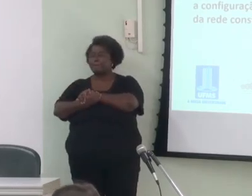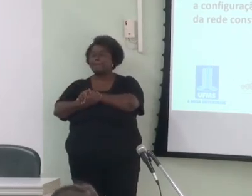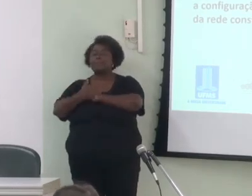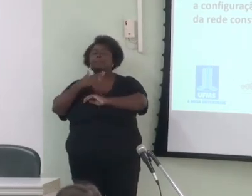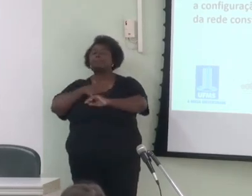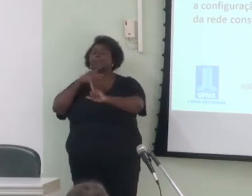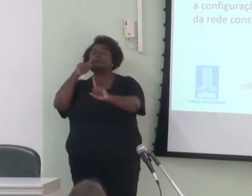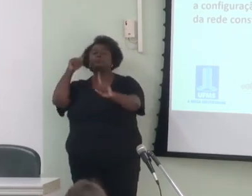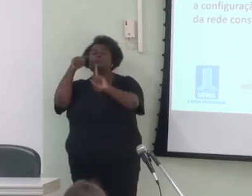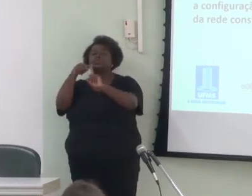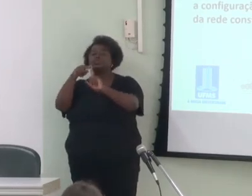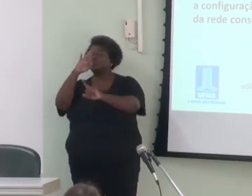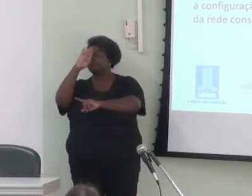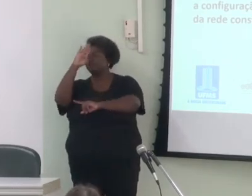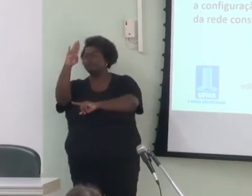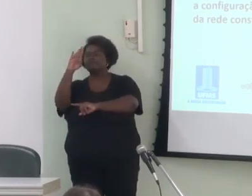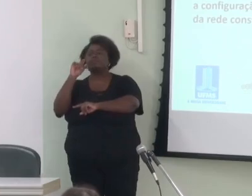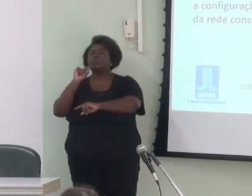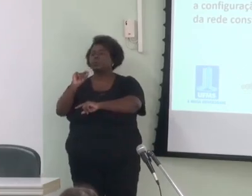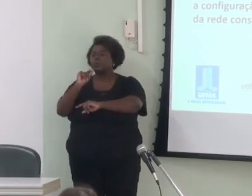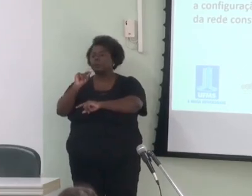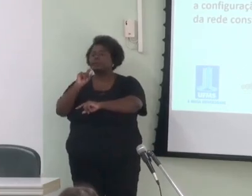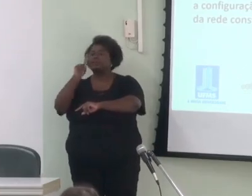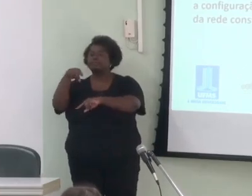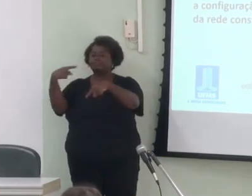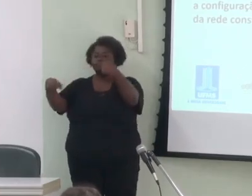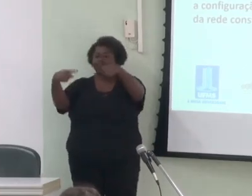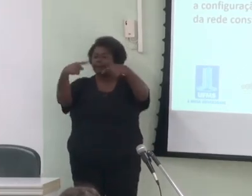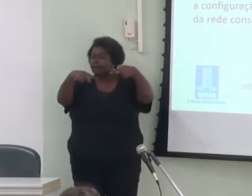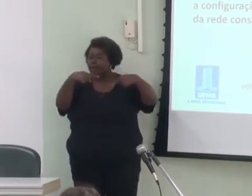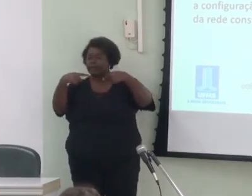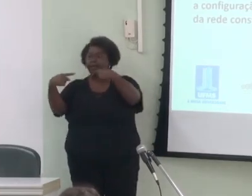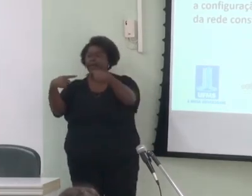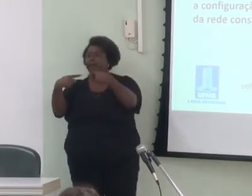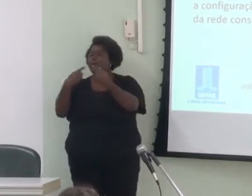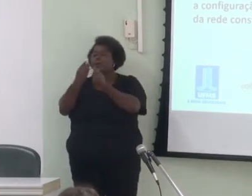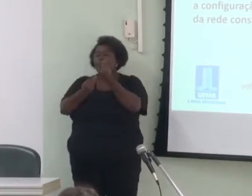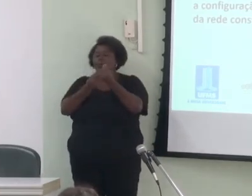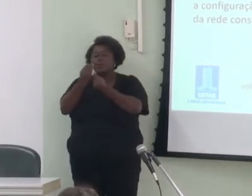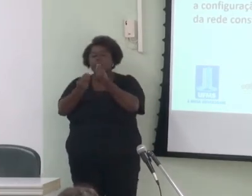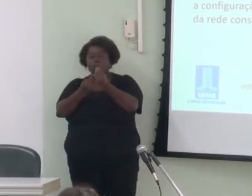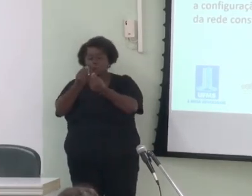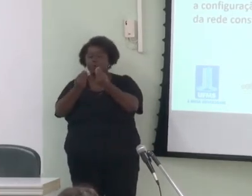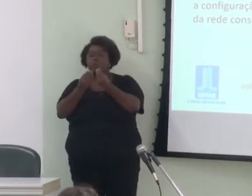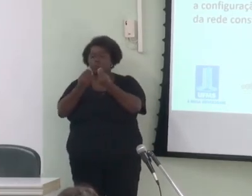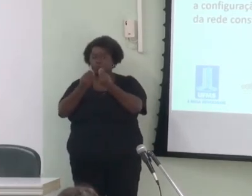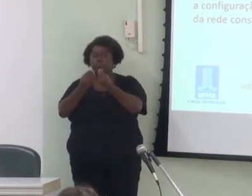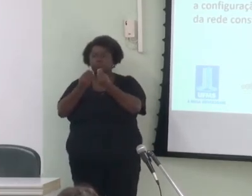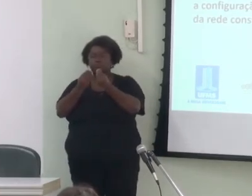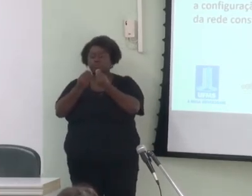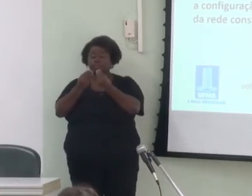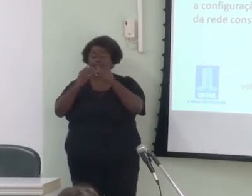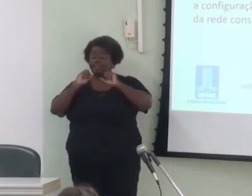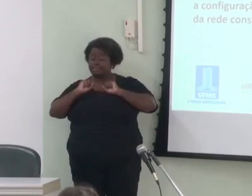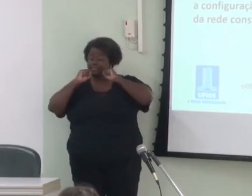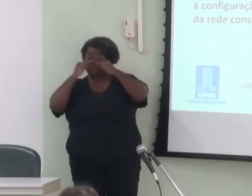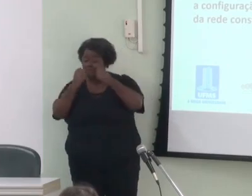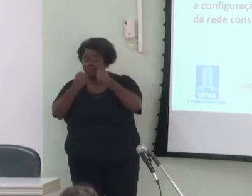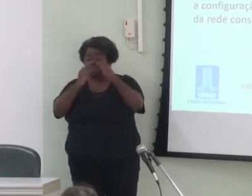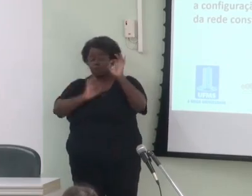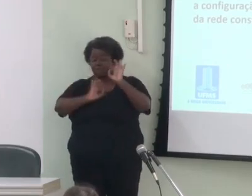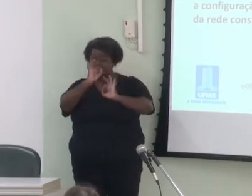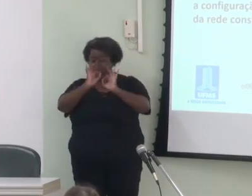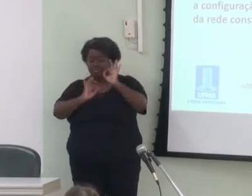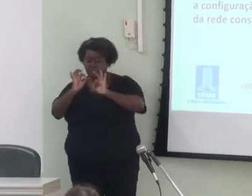objetivo principal nessa fala é discutir a hipótese da similaridade constitucional e defender a organização